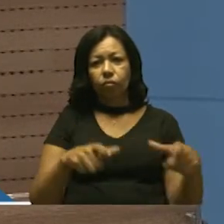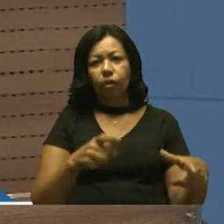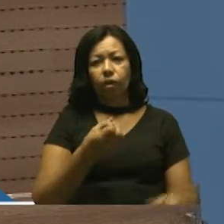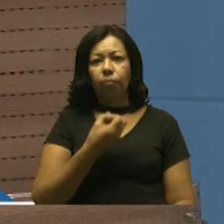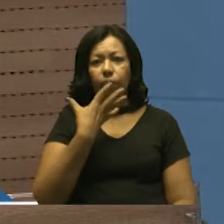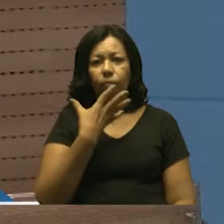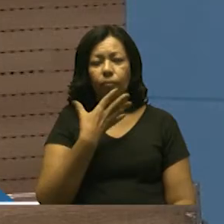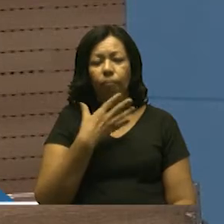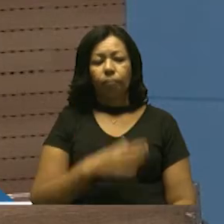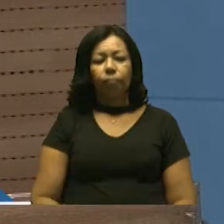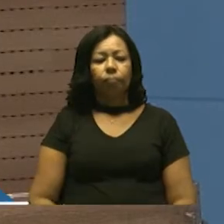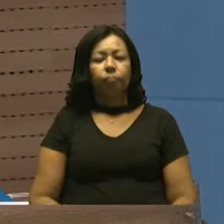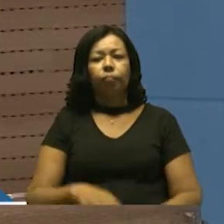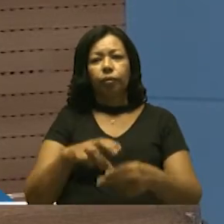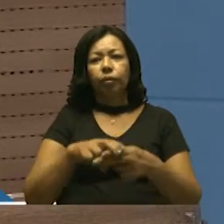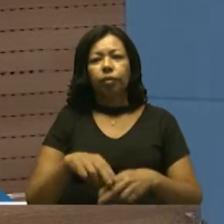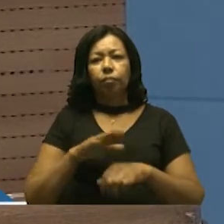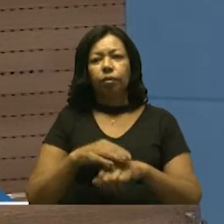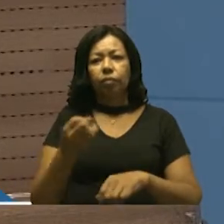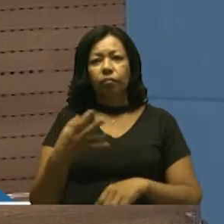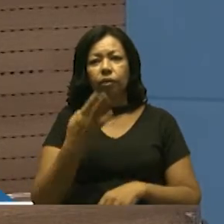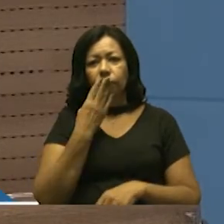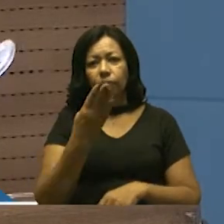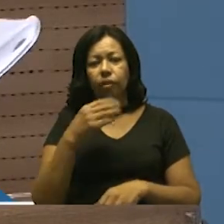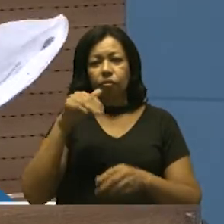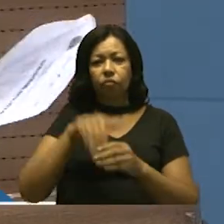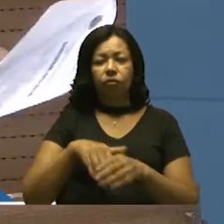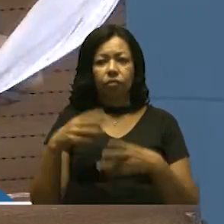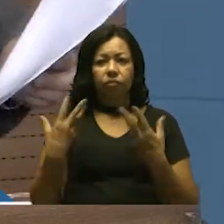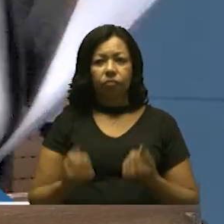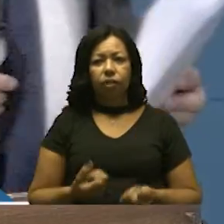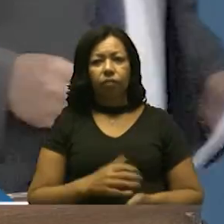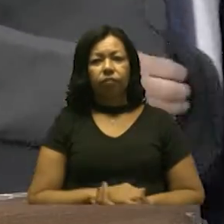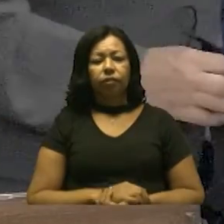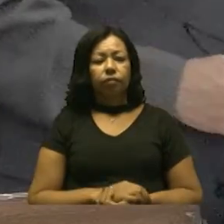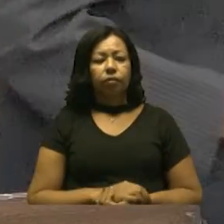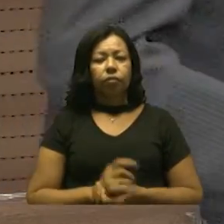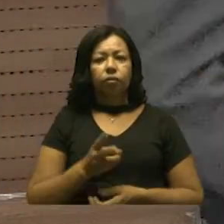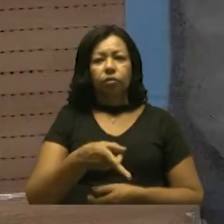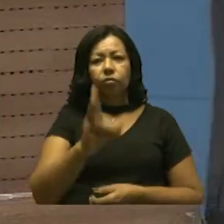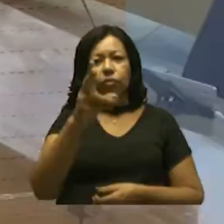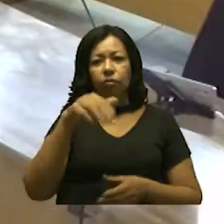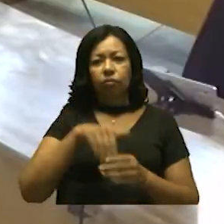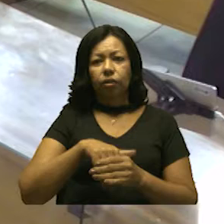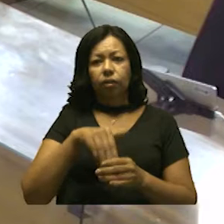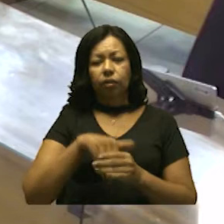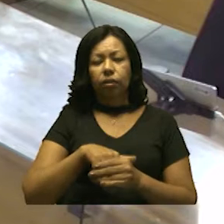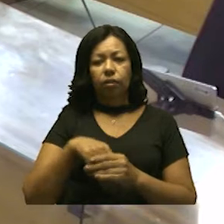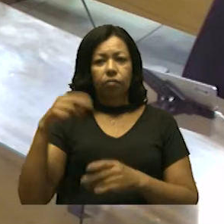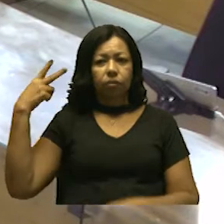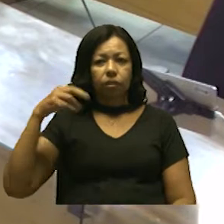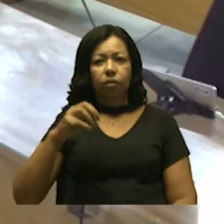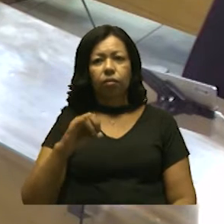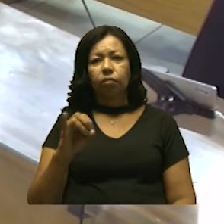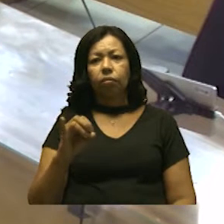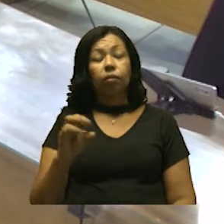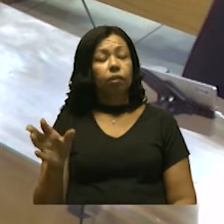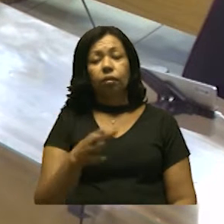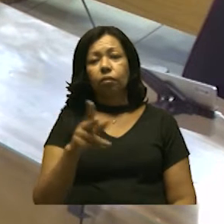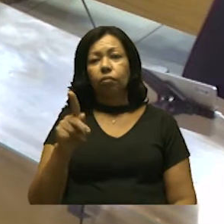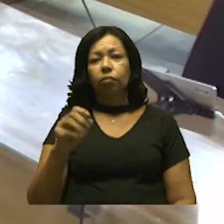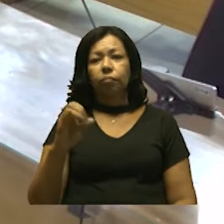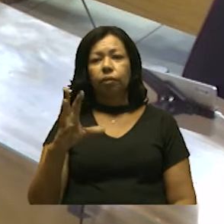É só, presidente, por isso, mais uma vez, eu peço o voto favorável. Continua em votação com a palavra vereador Wilson Pio.